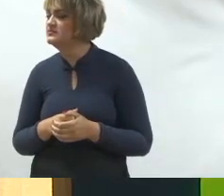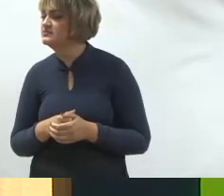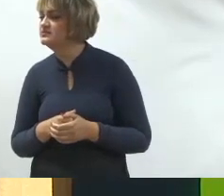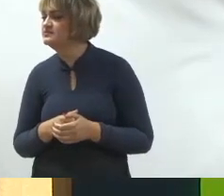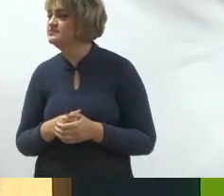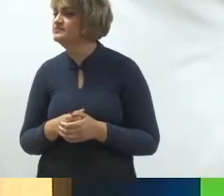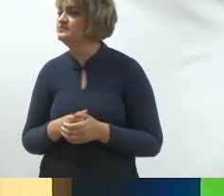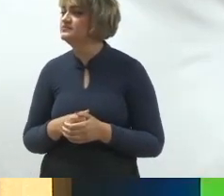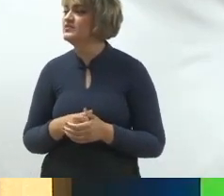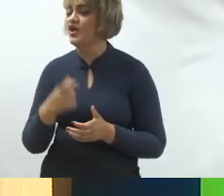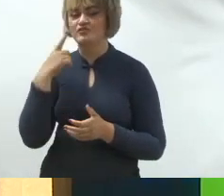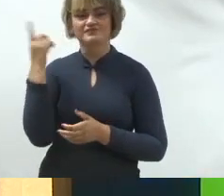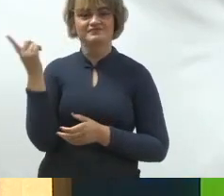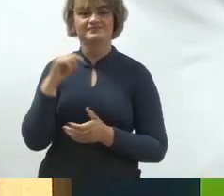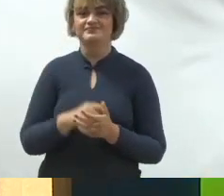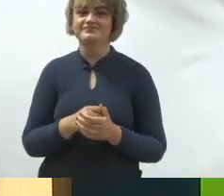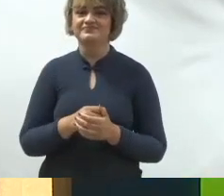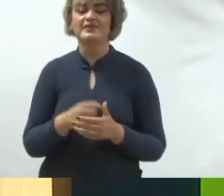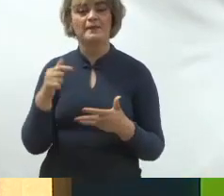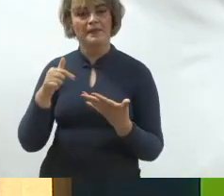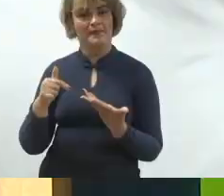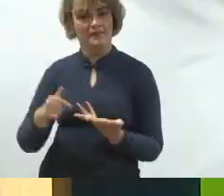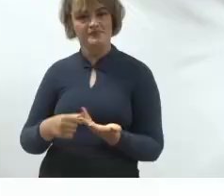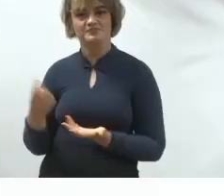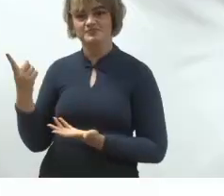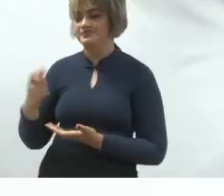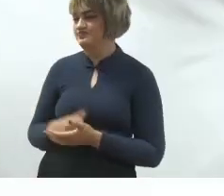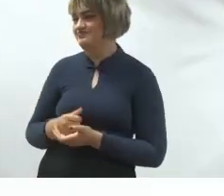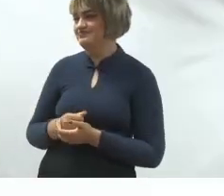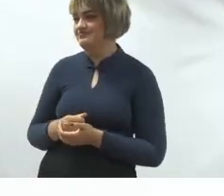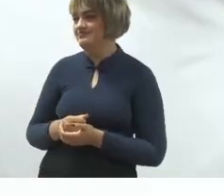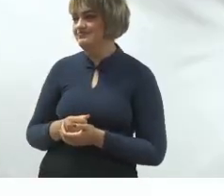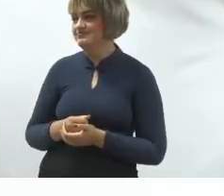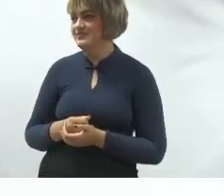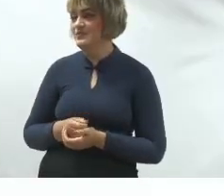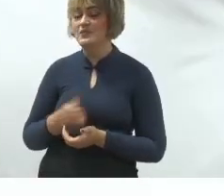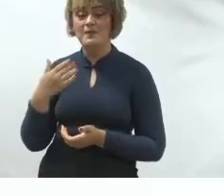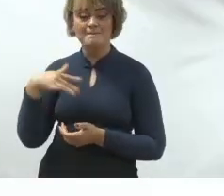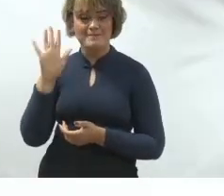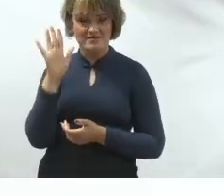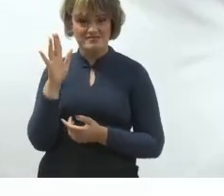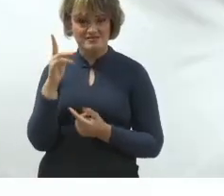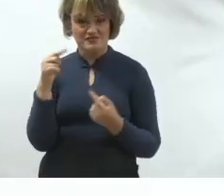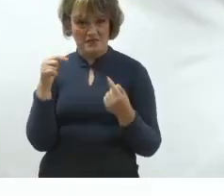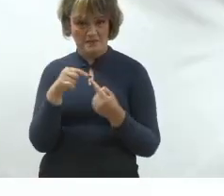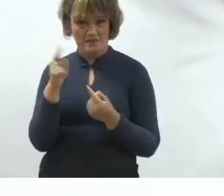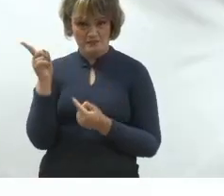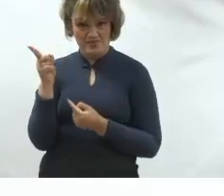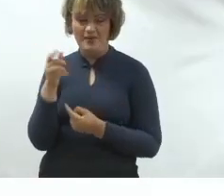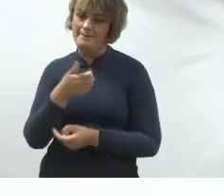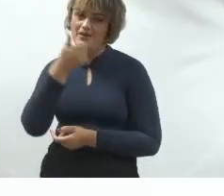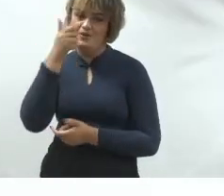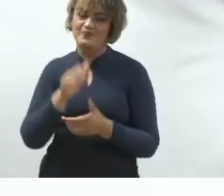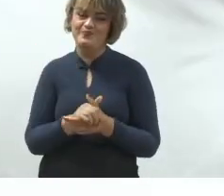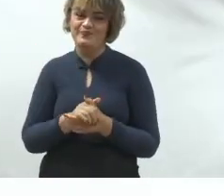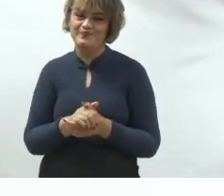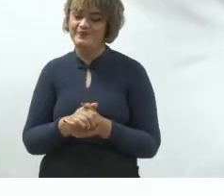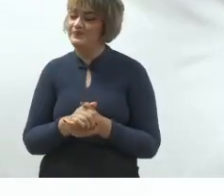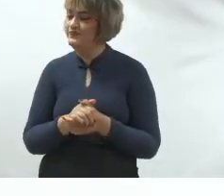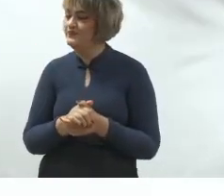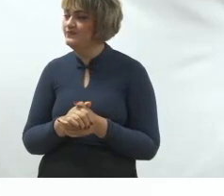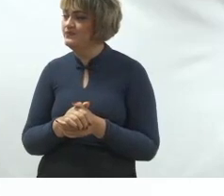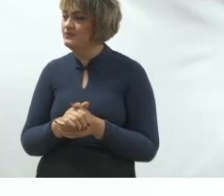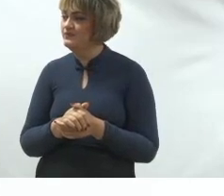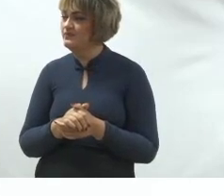tá vendo? autor, feito, benefício, beneficiado quanto mais perto do beneficiado estiver a campanha melhor do que do político, o autor